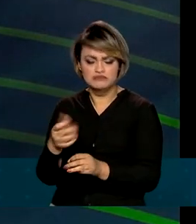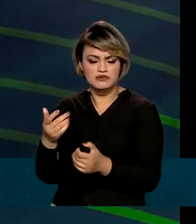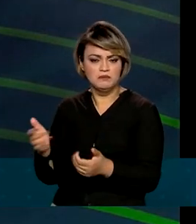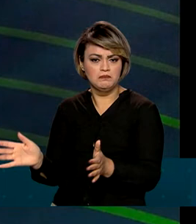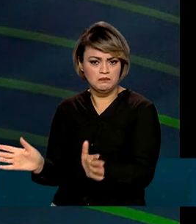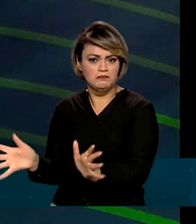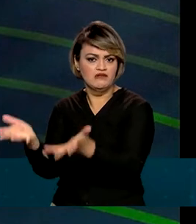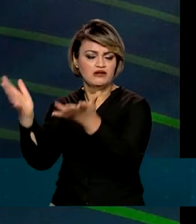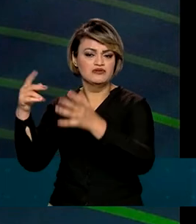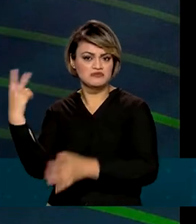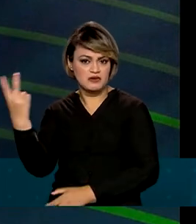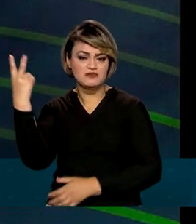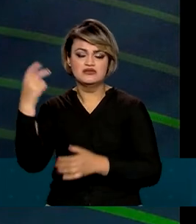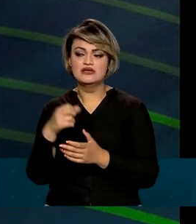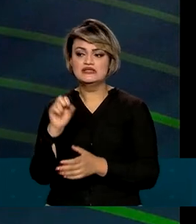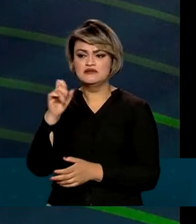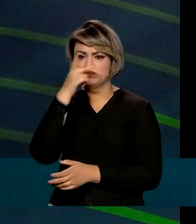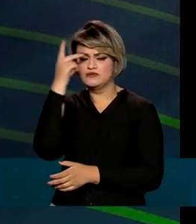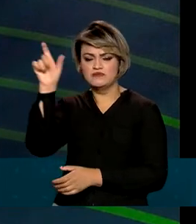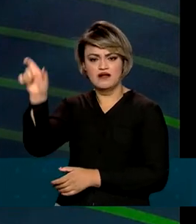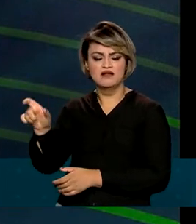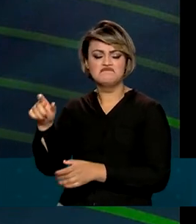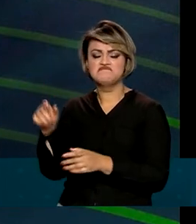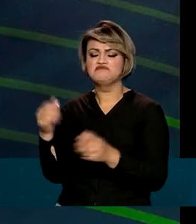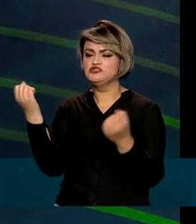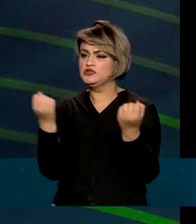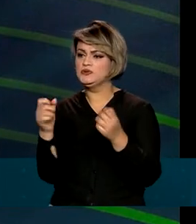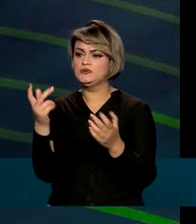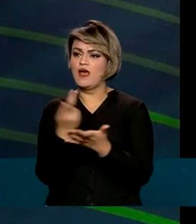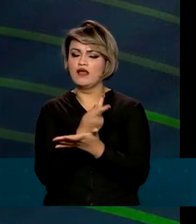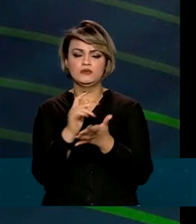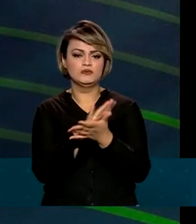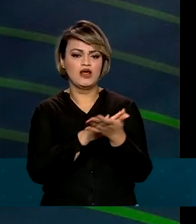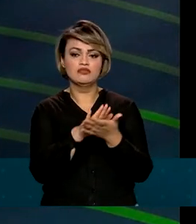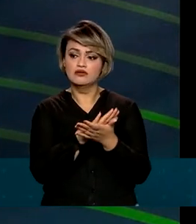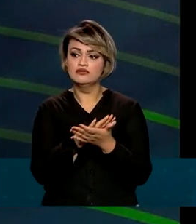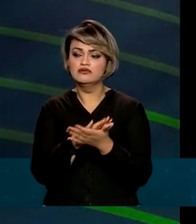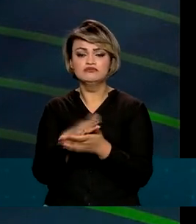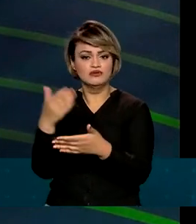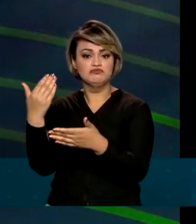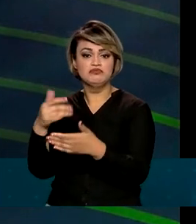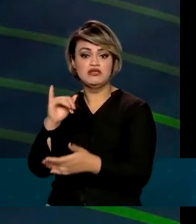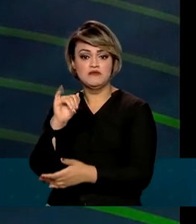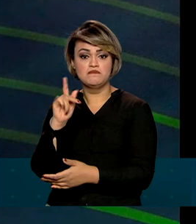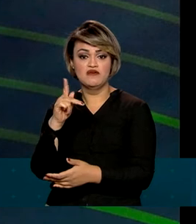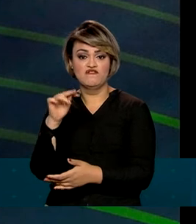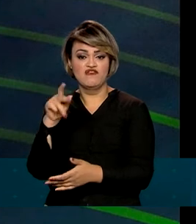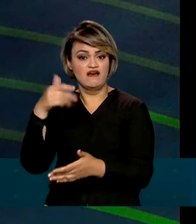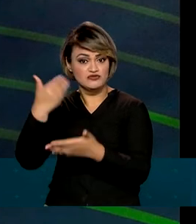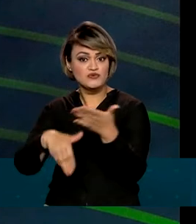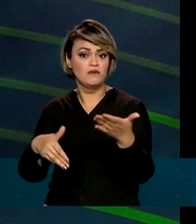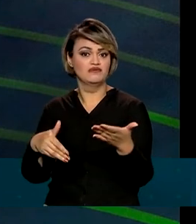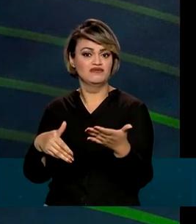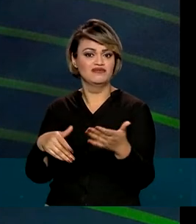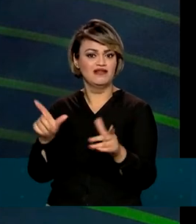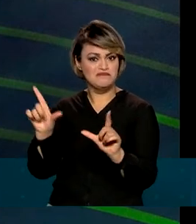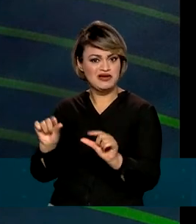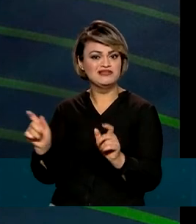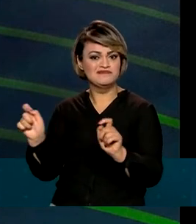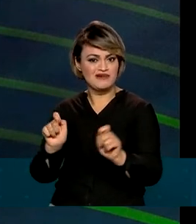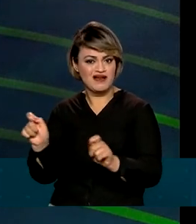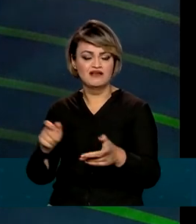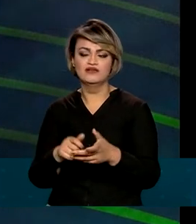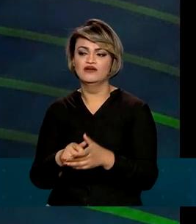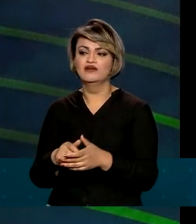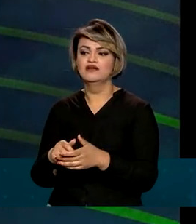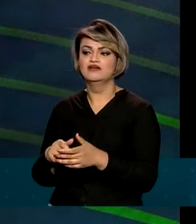que não enfrentou, não teve nenhuma infração de trânsito em um ano, por que não ter desconto no IPVA? Por que não ele